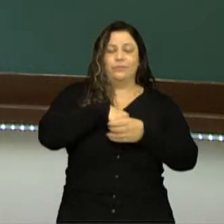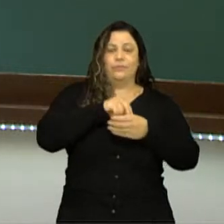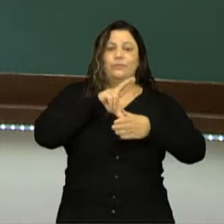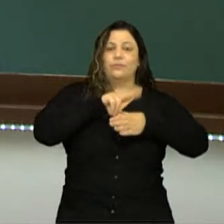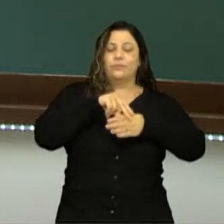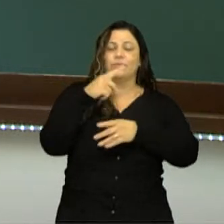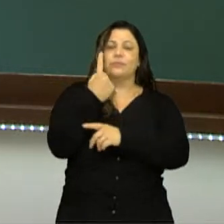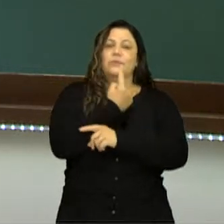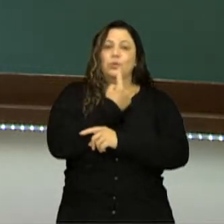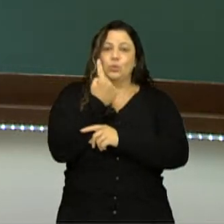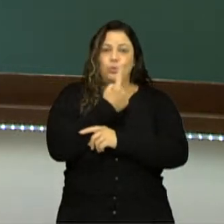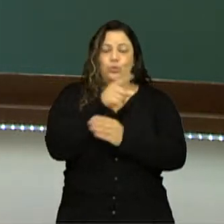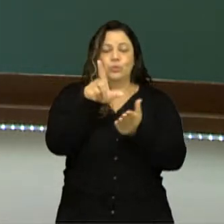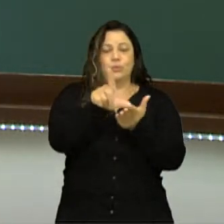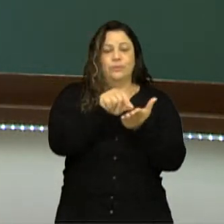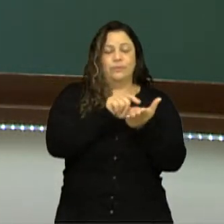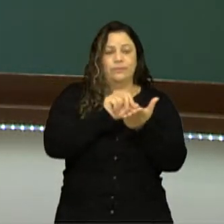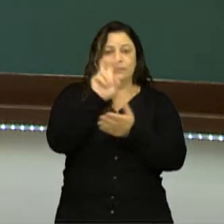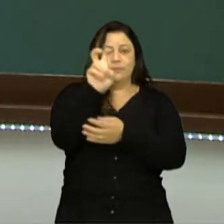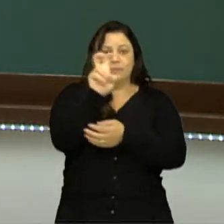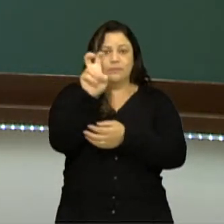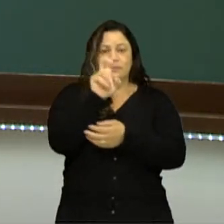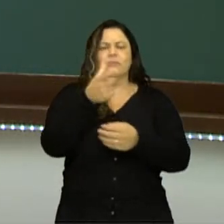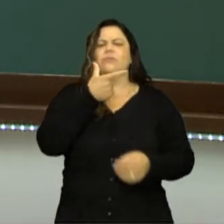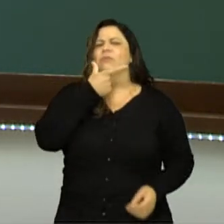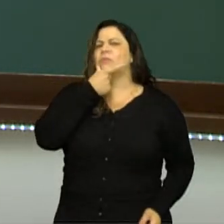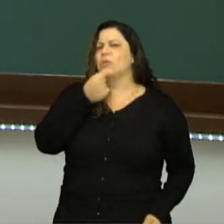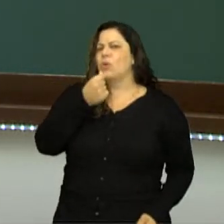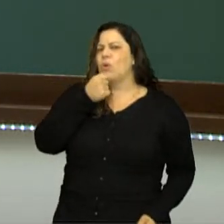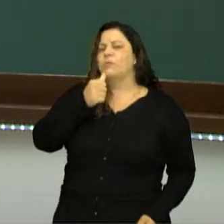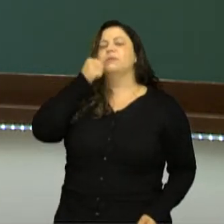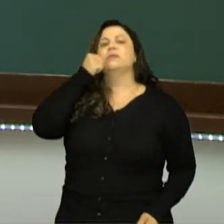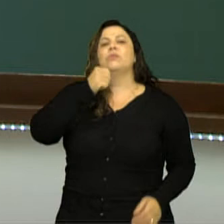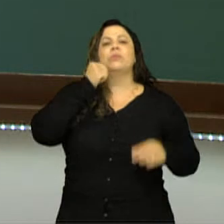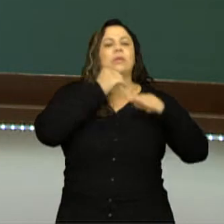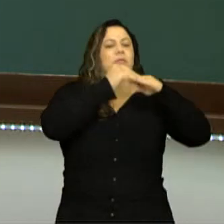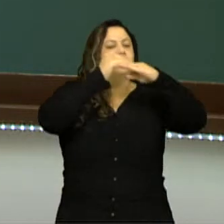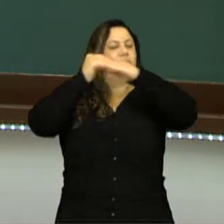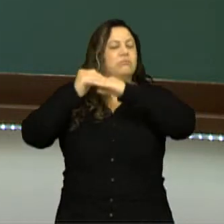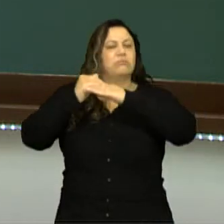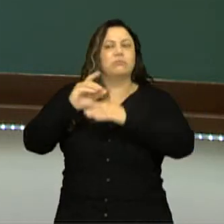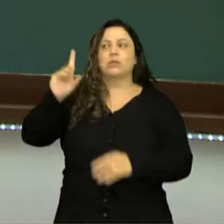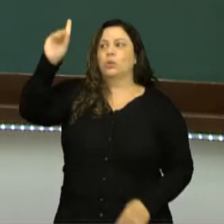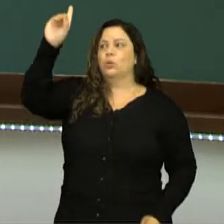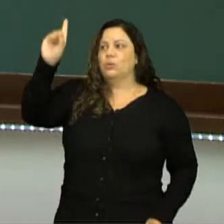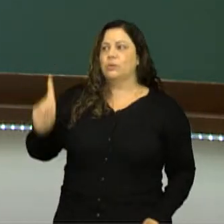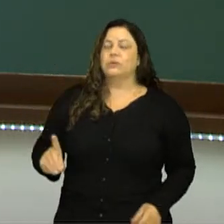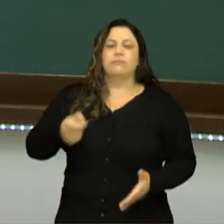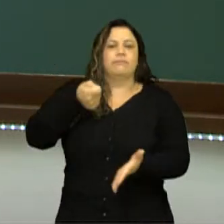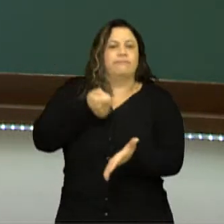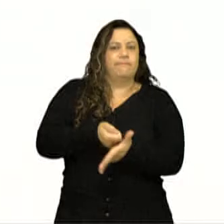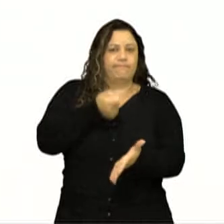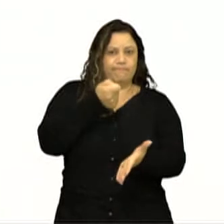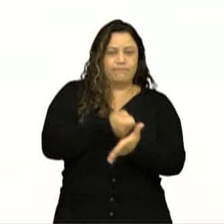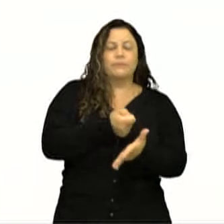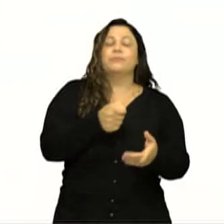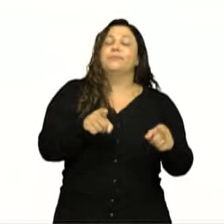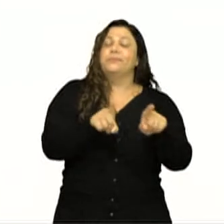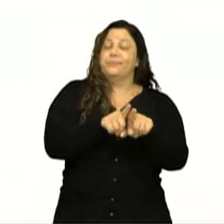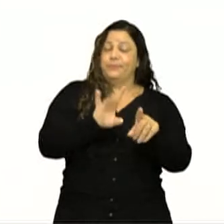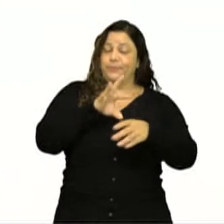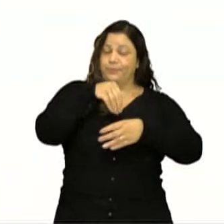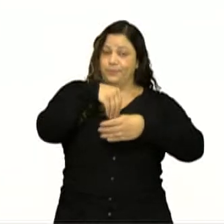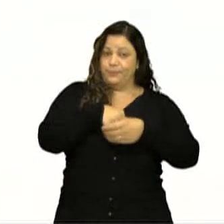artigo 5º da Constituição. Homens e mulheres são iguais em direitos e obrigações nos termos dessa